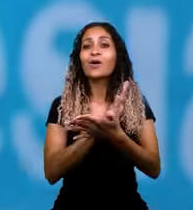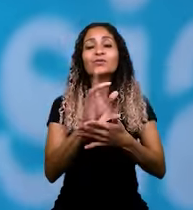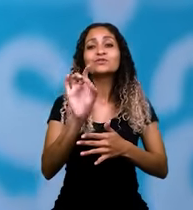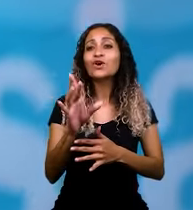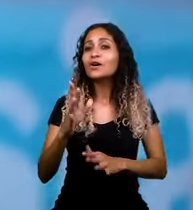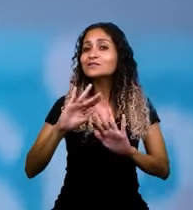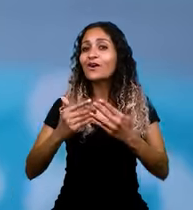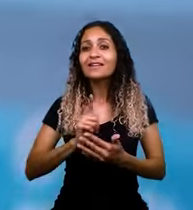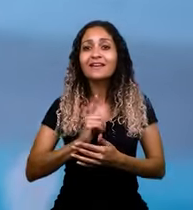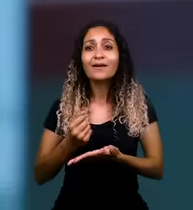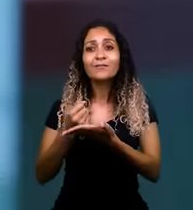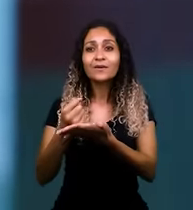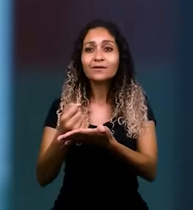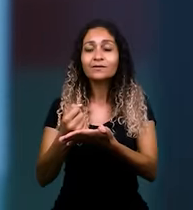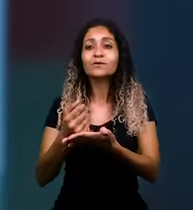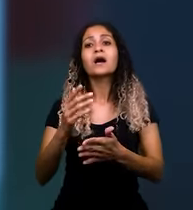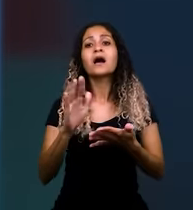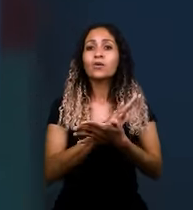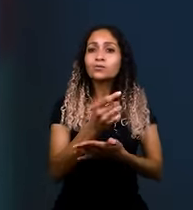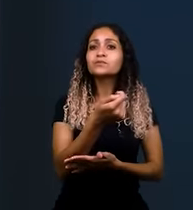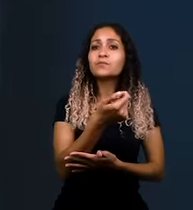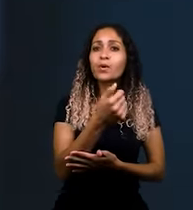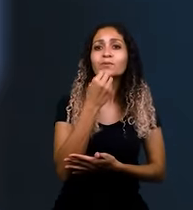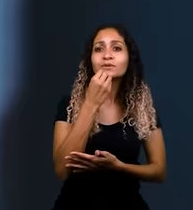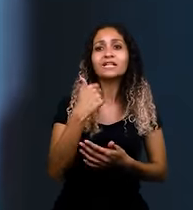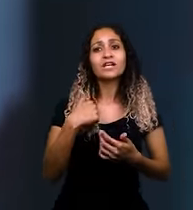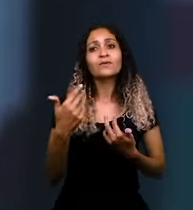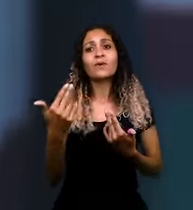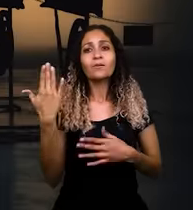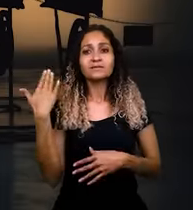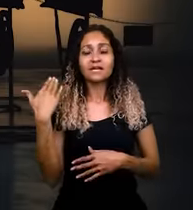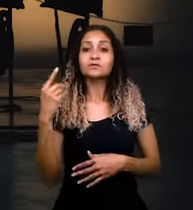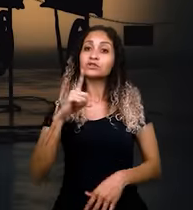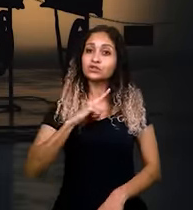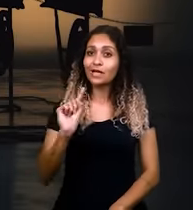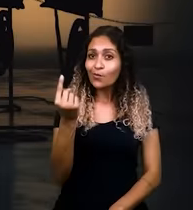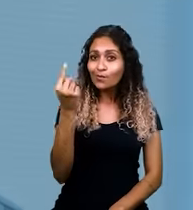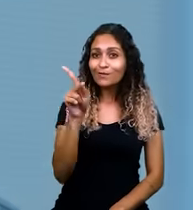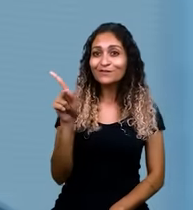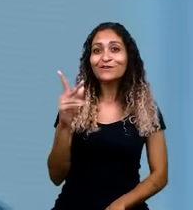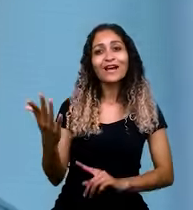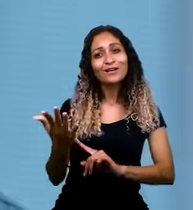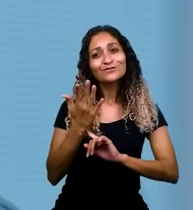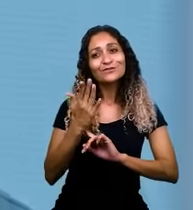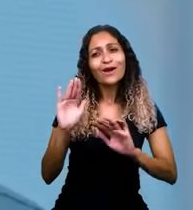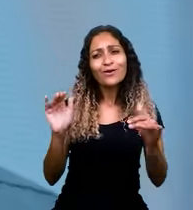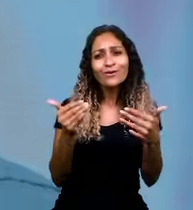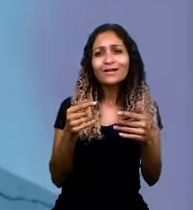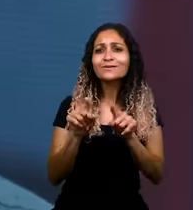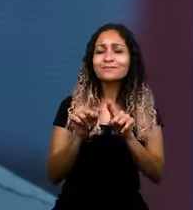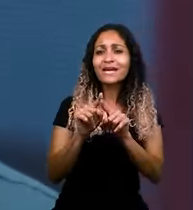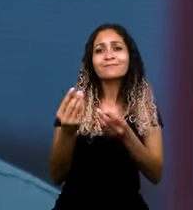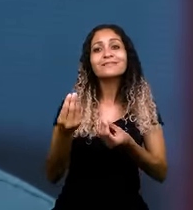que muitos talvez só tem a escola. A educação abre muitas oportunidades e comigo foi isso também. E a professora Lennemar foi ela que me